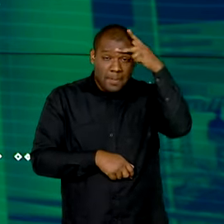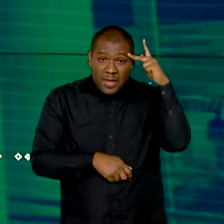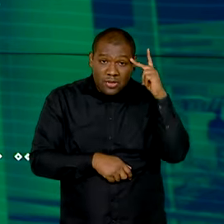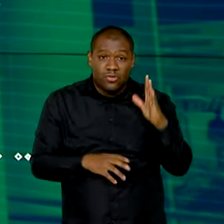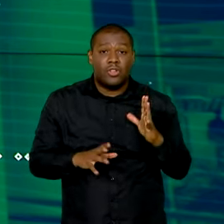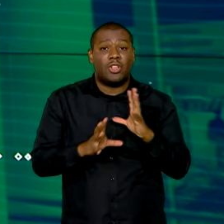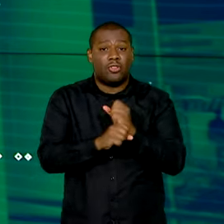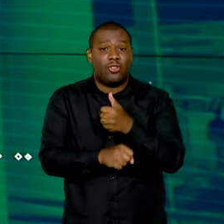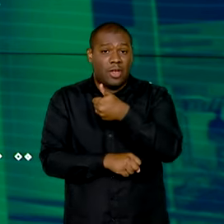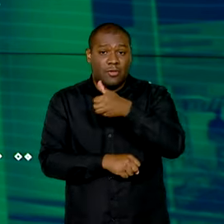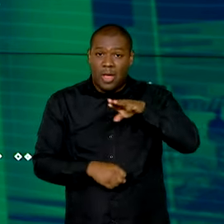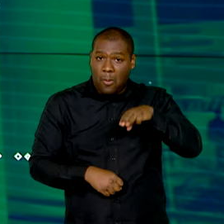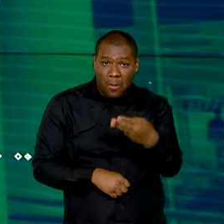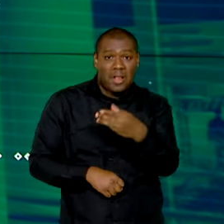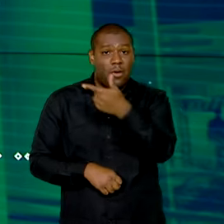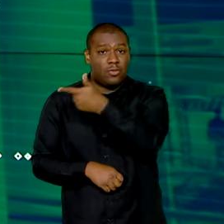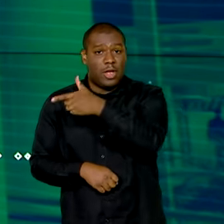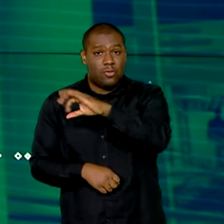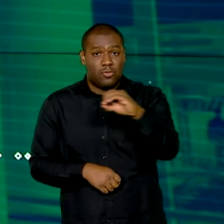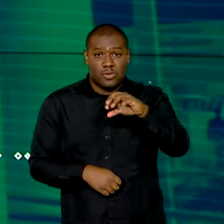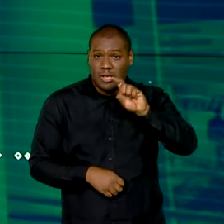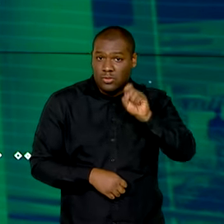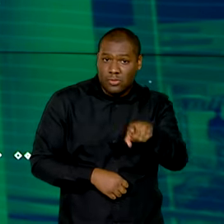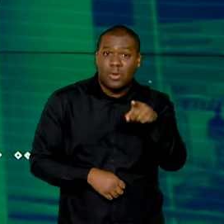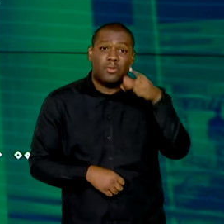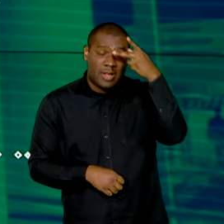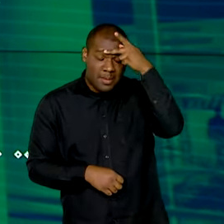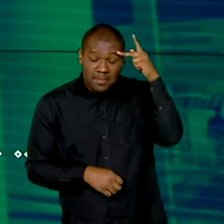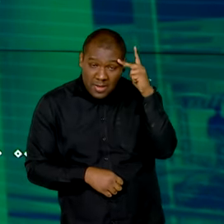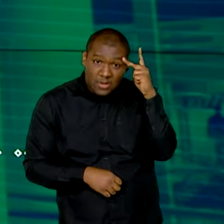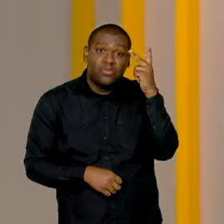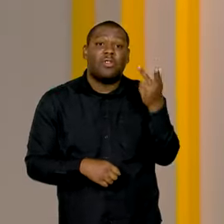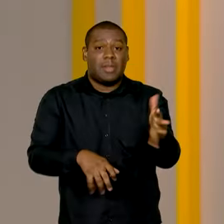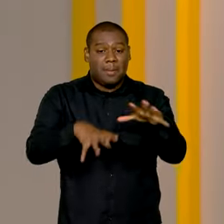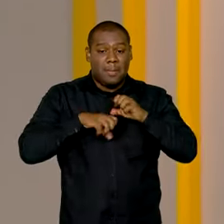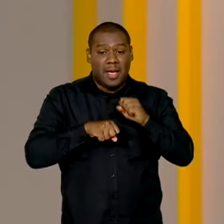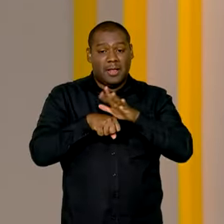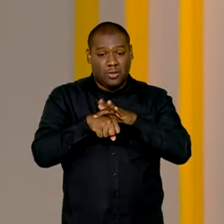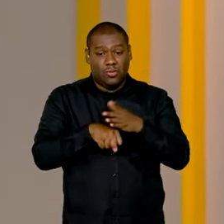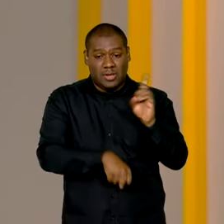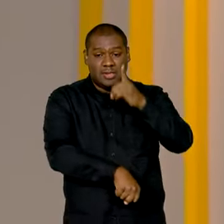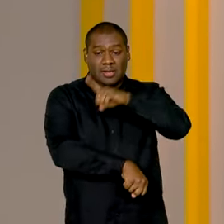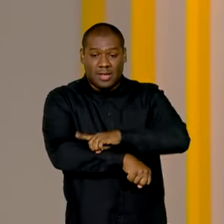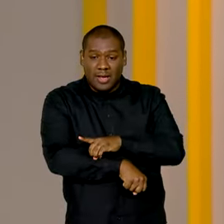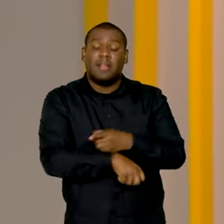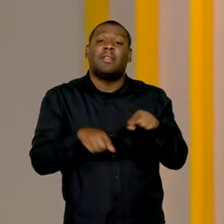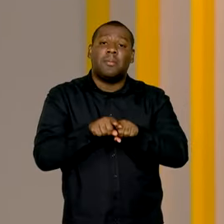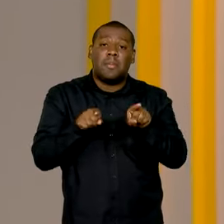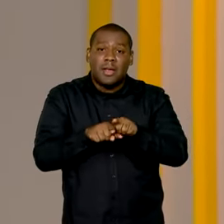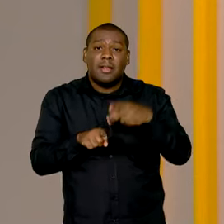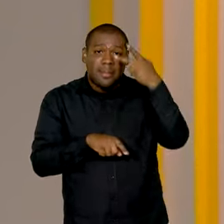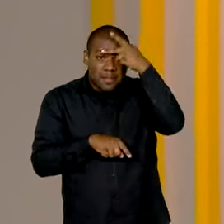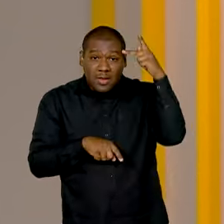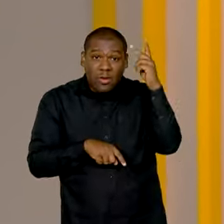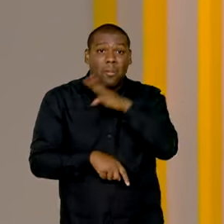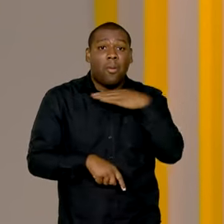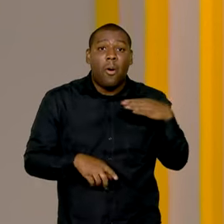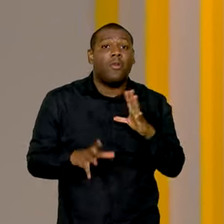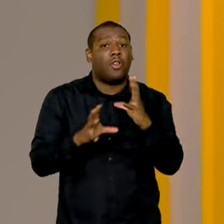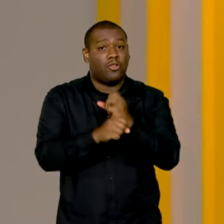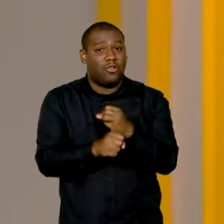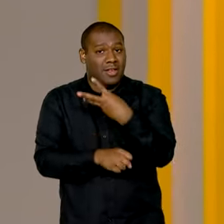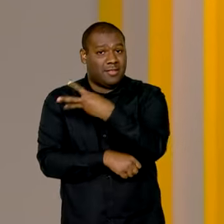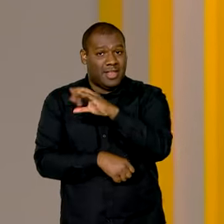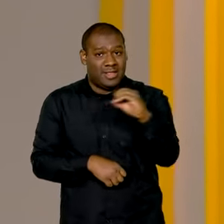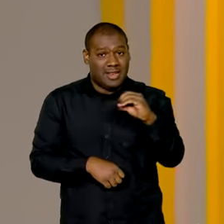200 mil casos, com quase 300 mortes confirmadas. O cenário também levou o governo a tomar uma